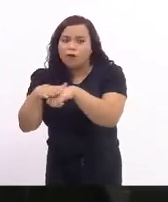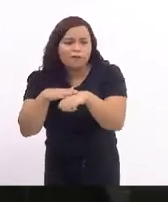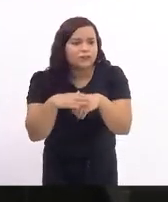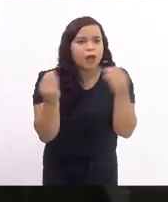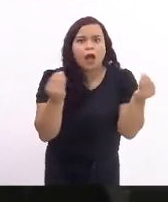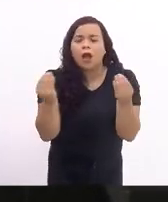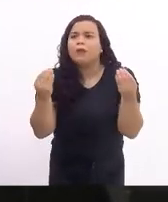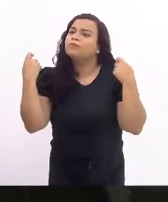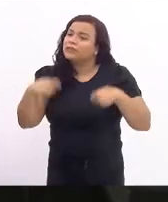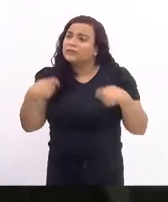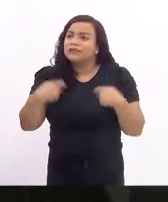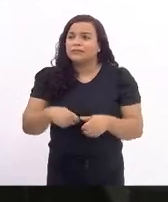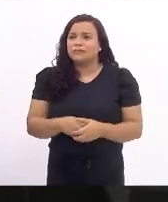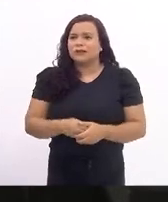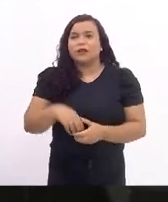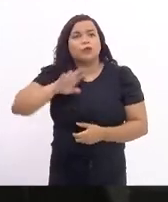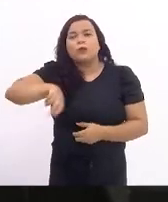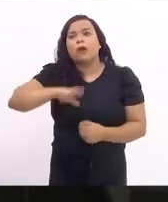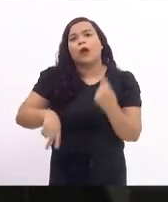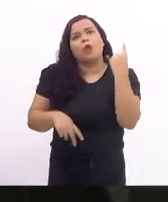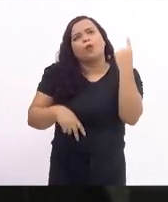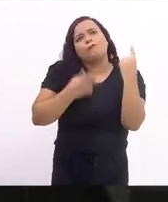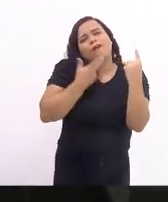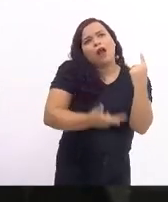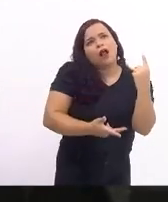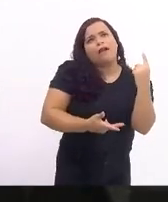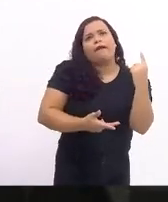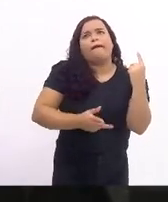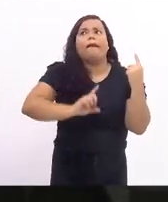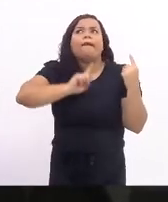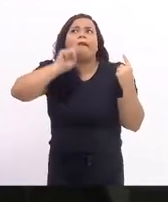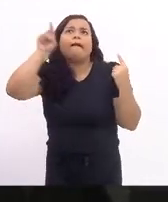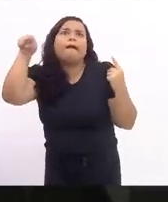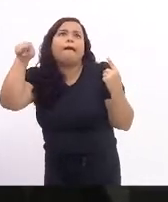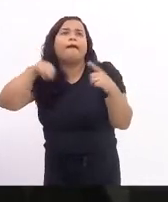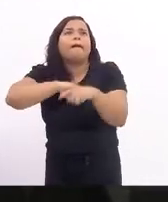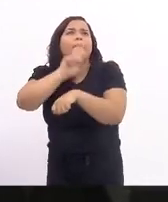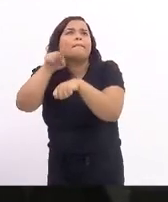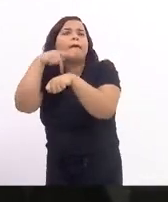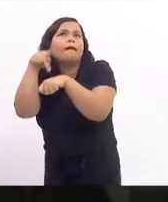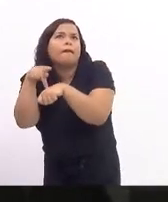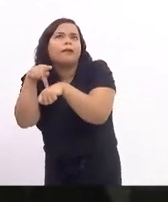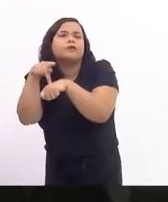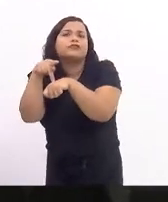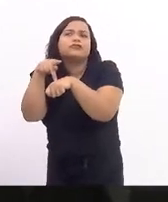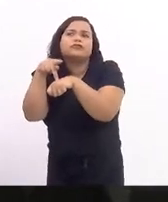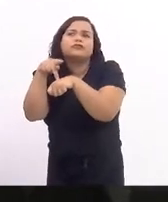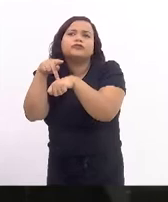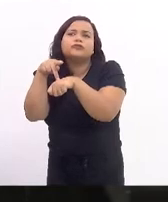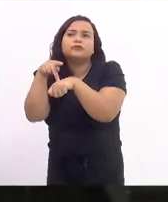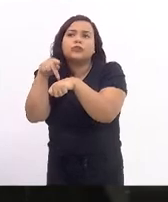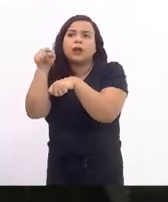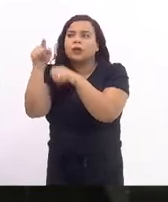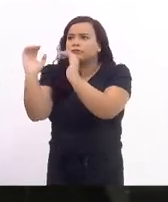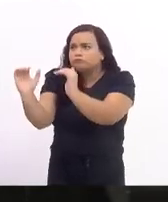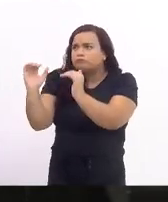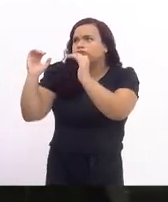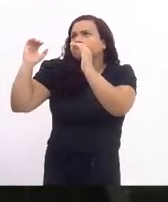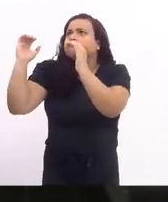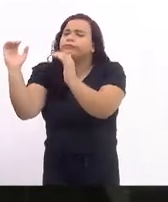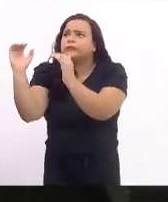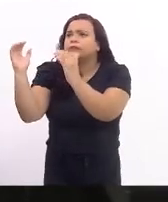E não adianta um ficar falando que o país tal é um império, etc.